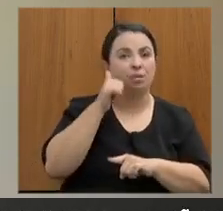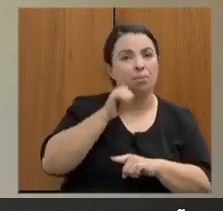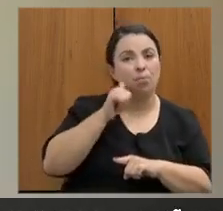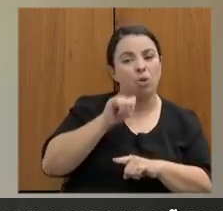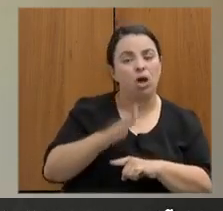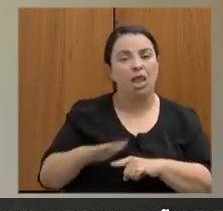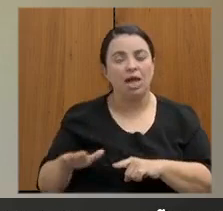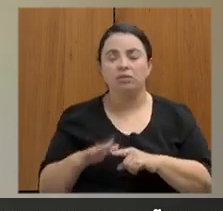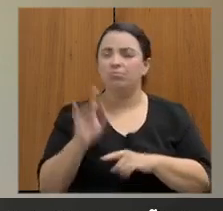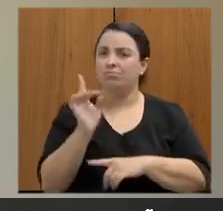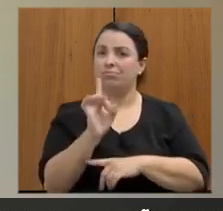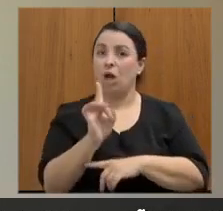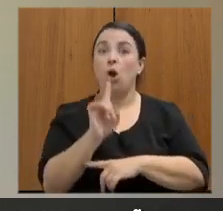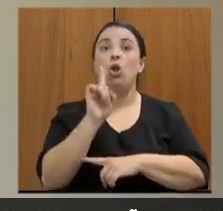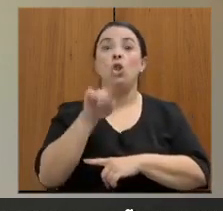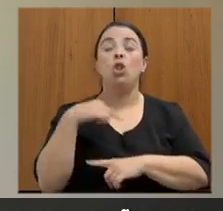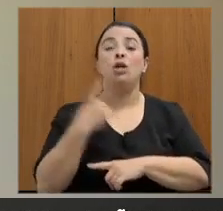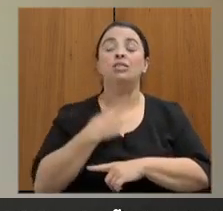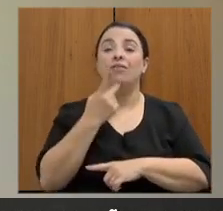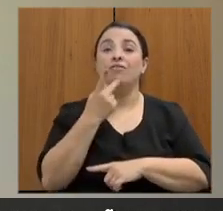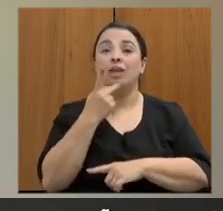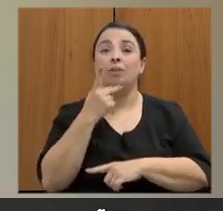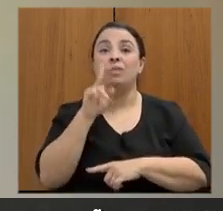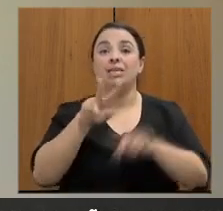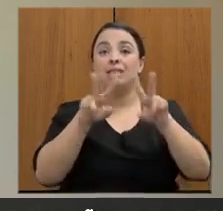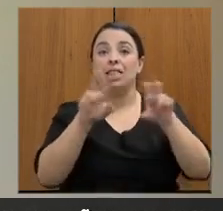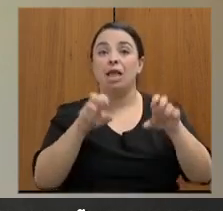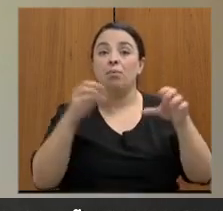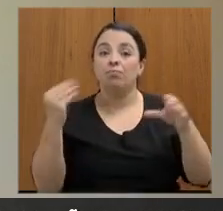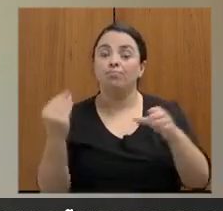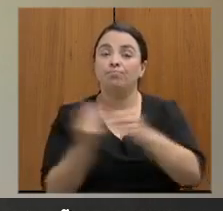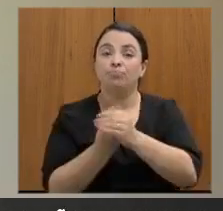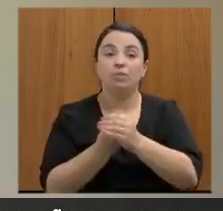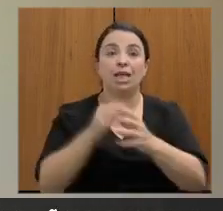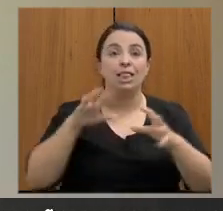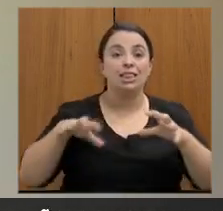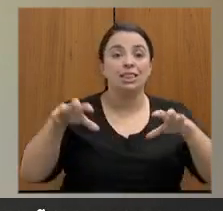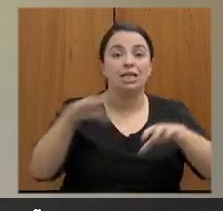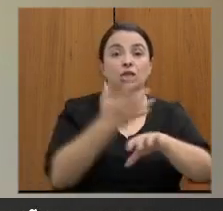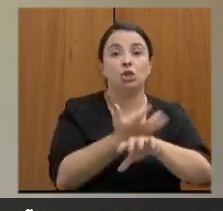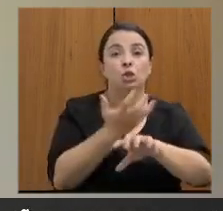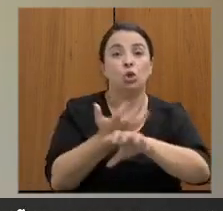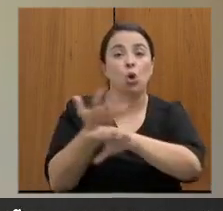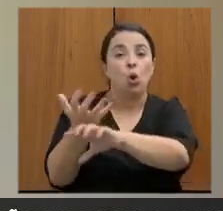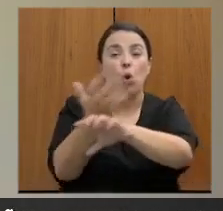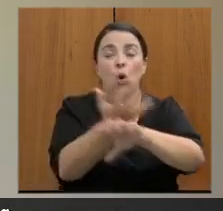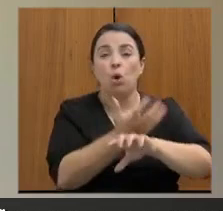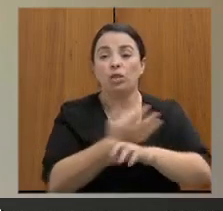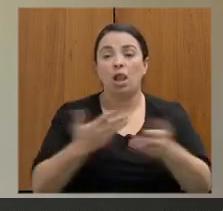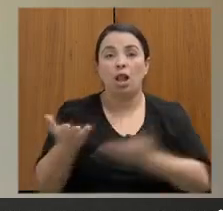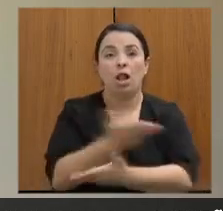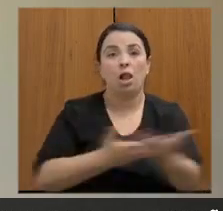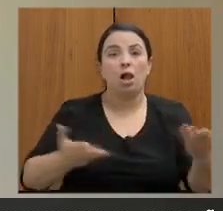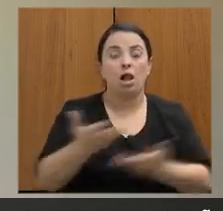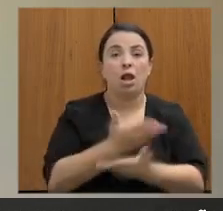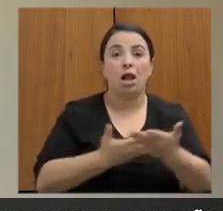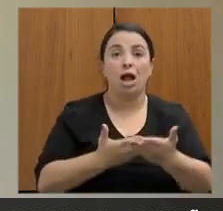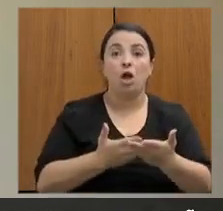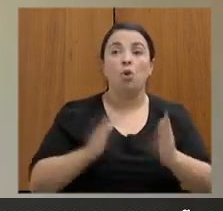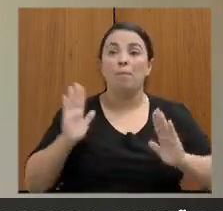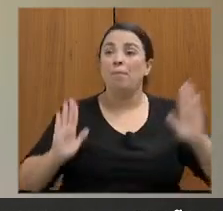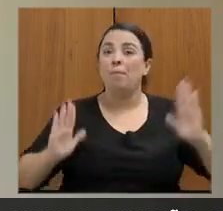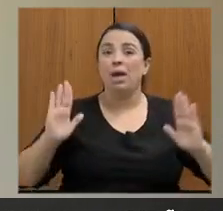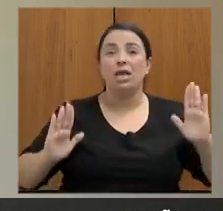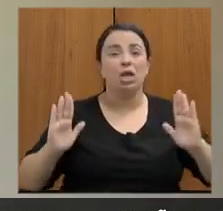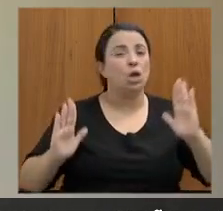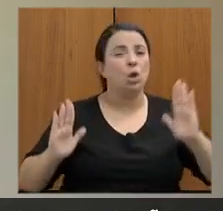inclusão desse tema de forma transversal e de modo que percorra todo o período escolar porque a violência não acontece numa única semana